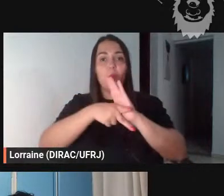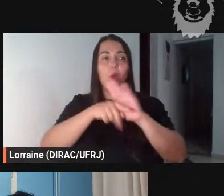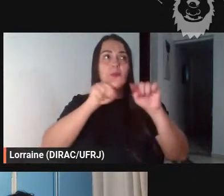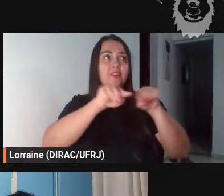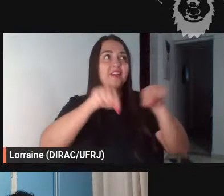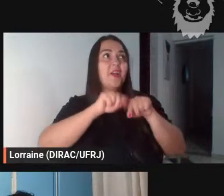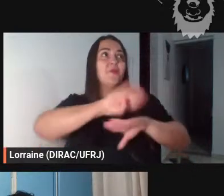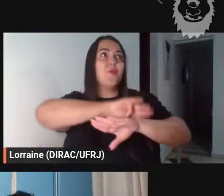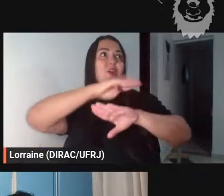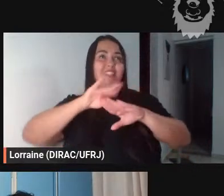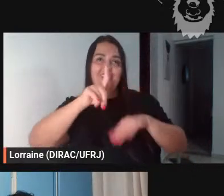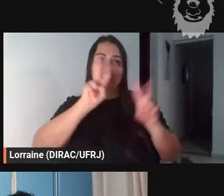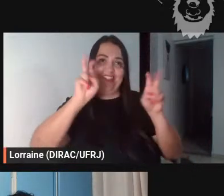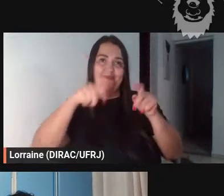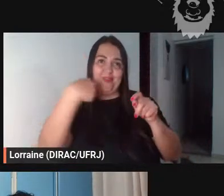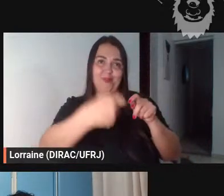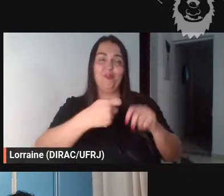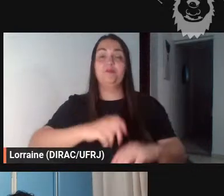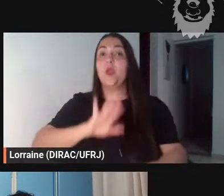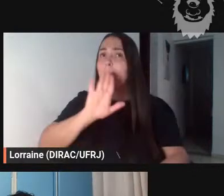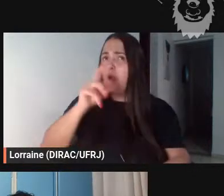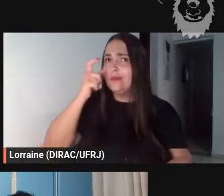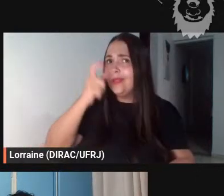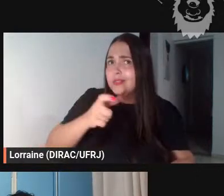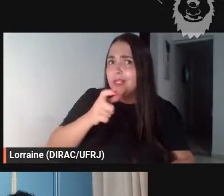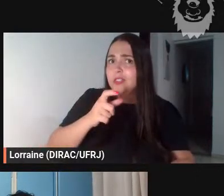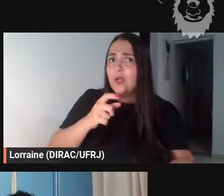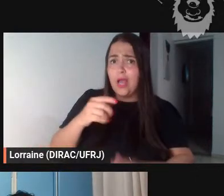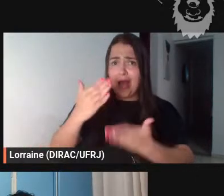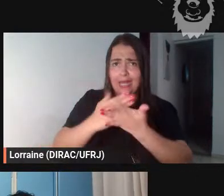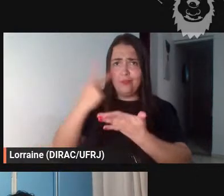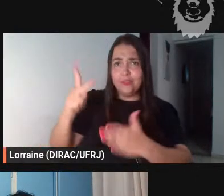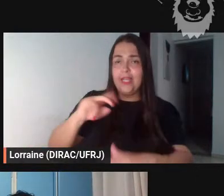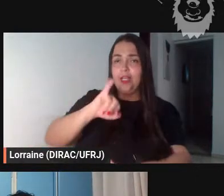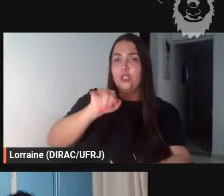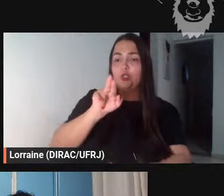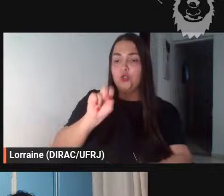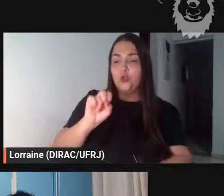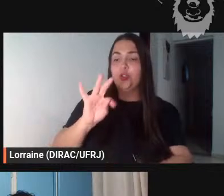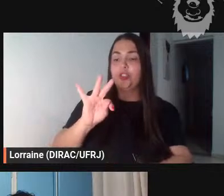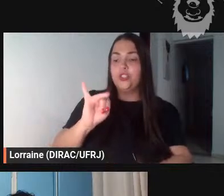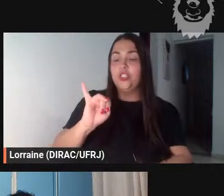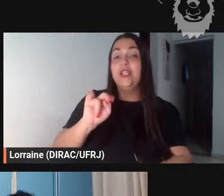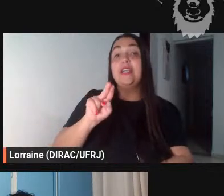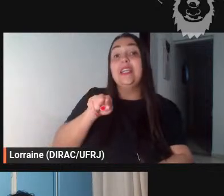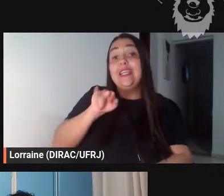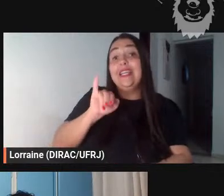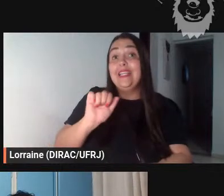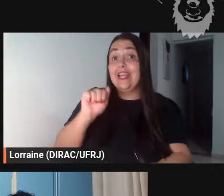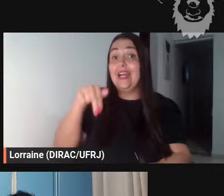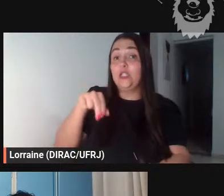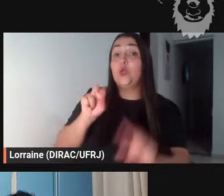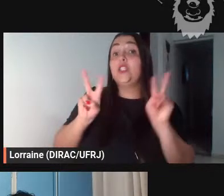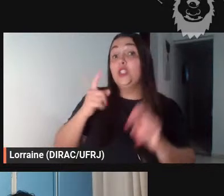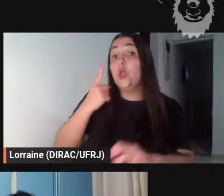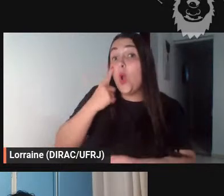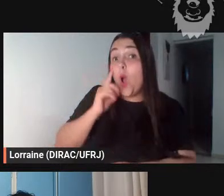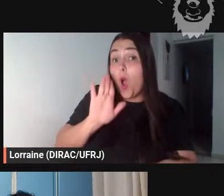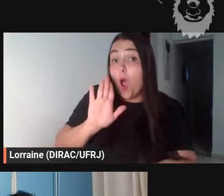o livro do Justiniano tem o seguinte título olha o título dele